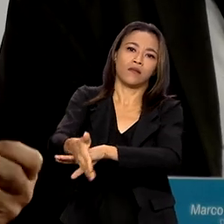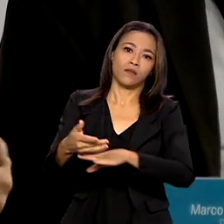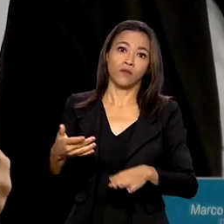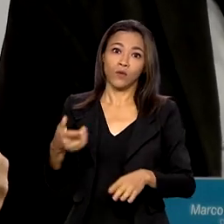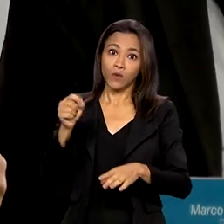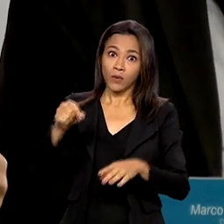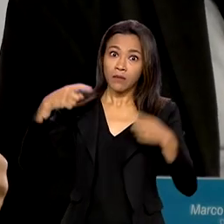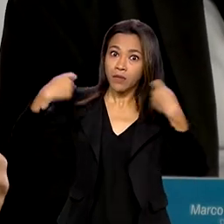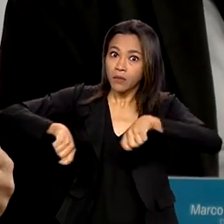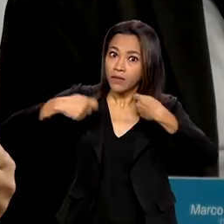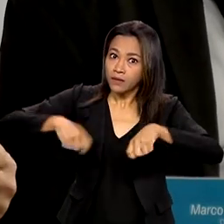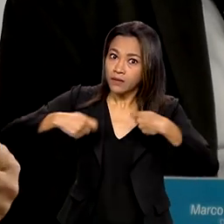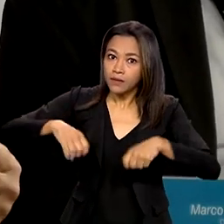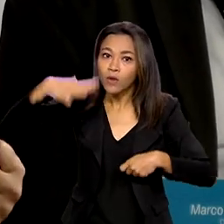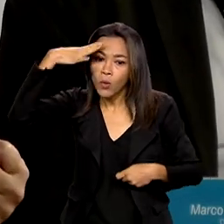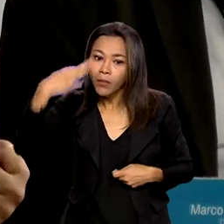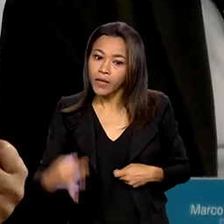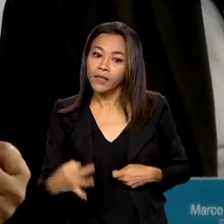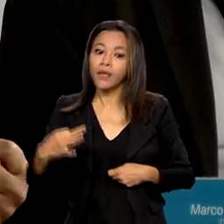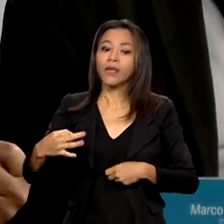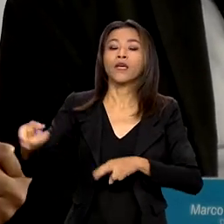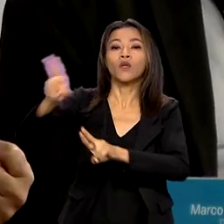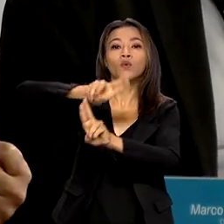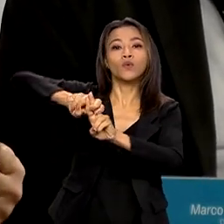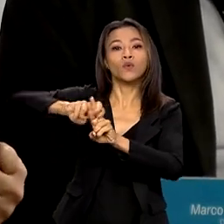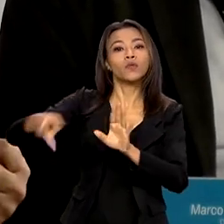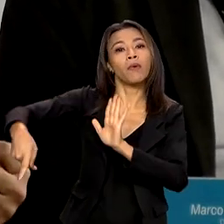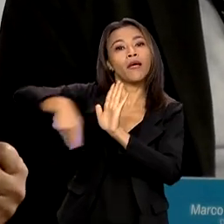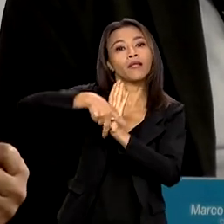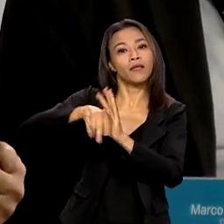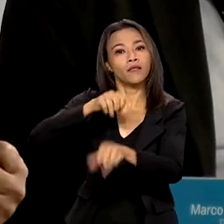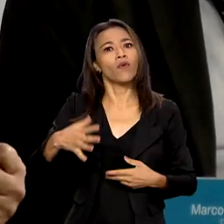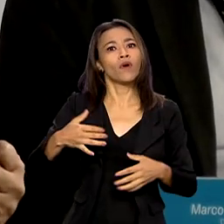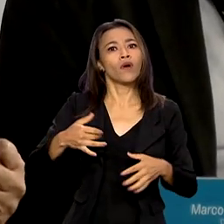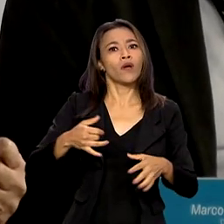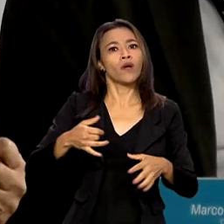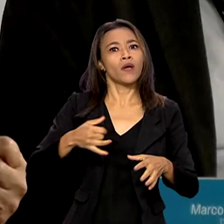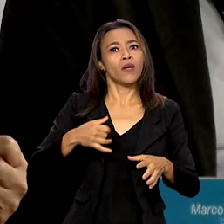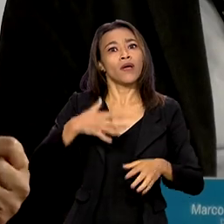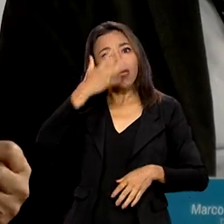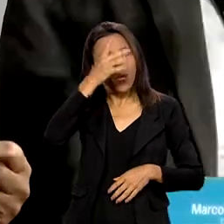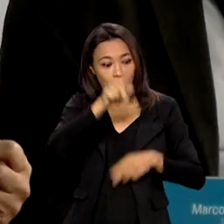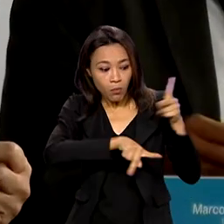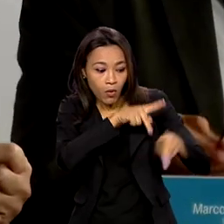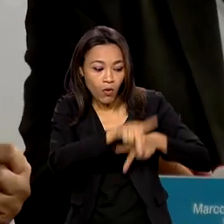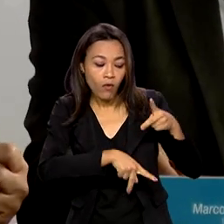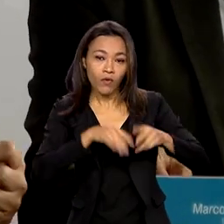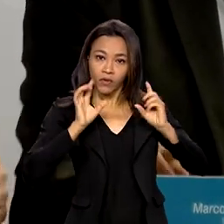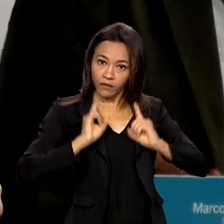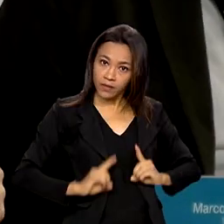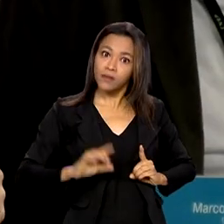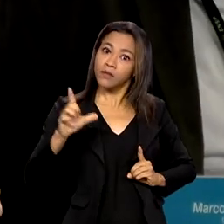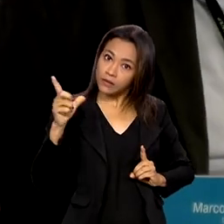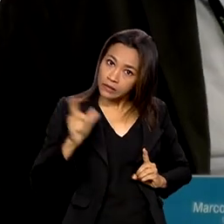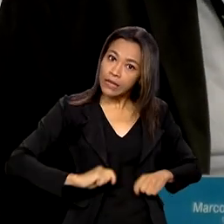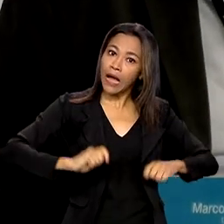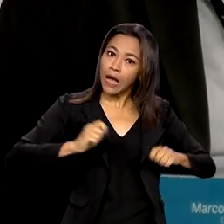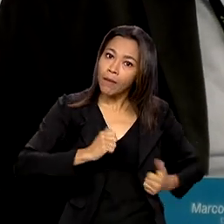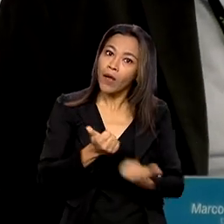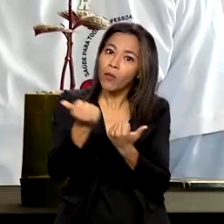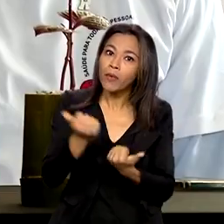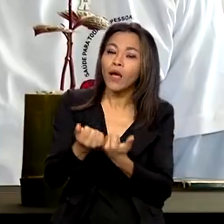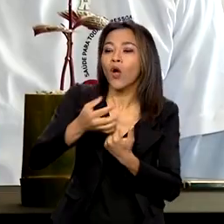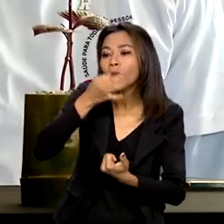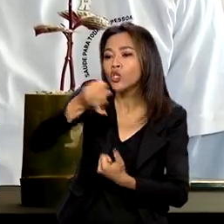da necessidade de entender que o SUS é do povo, e o povo com deficiência para contribuir para o desenvolvimento do SUS e do nosso